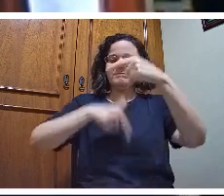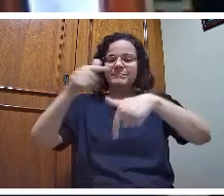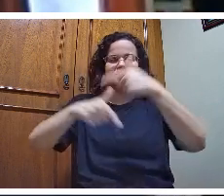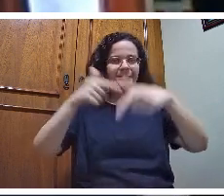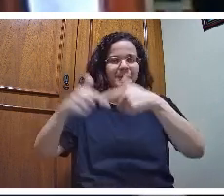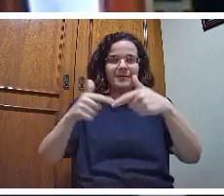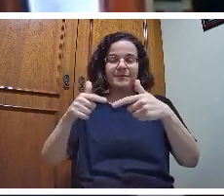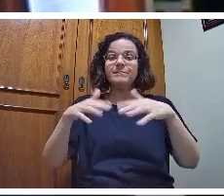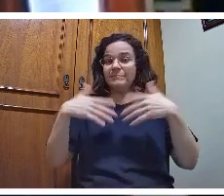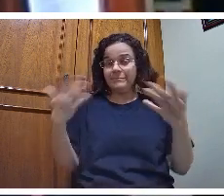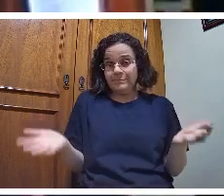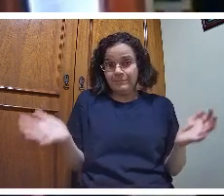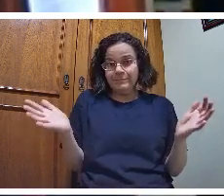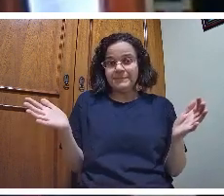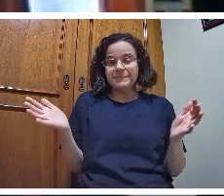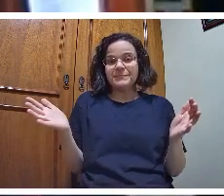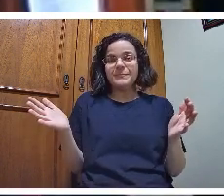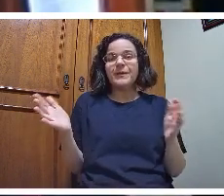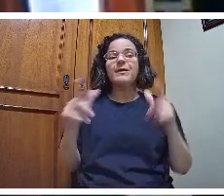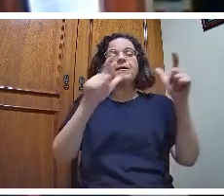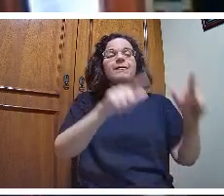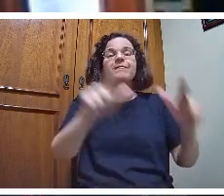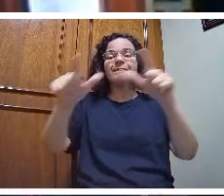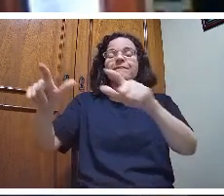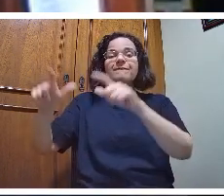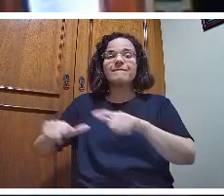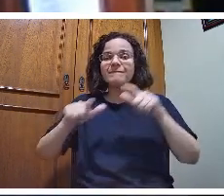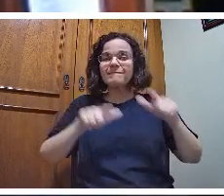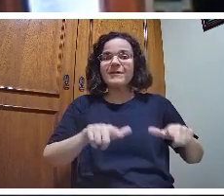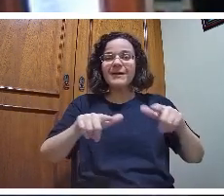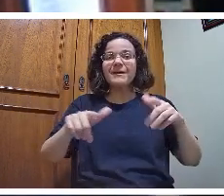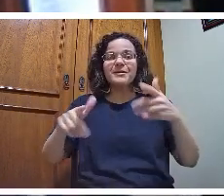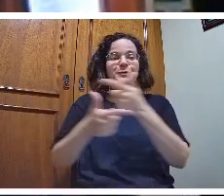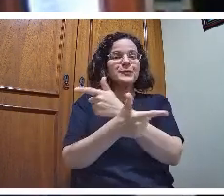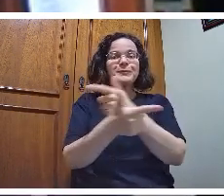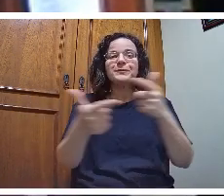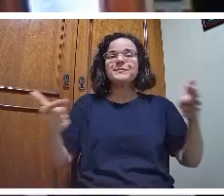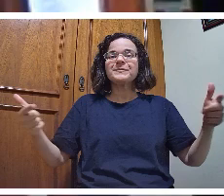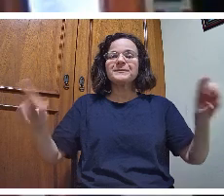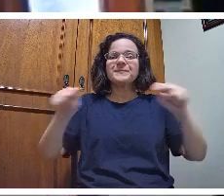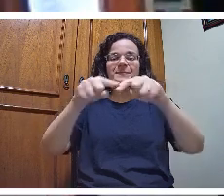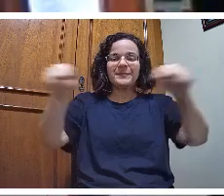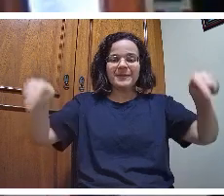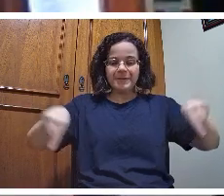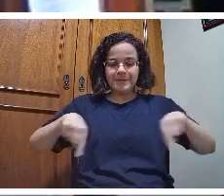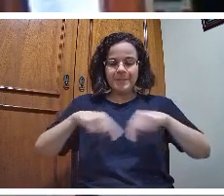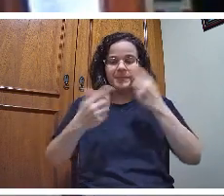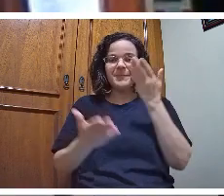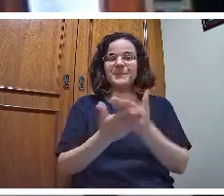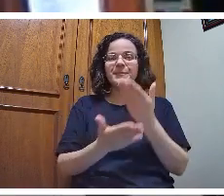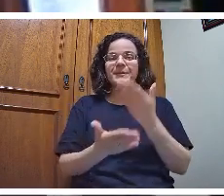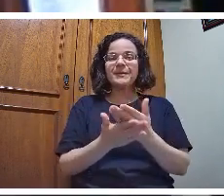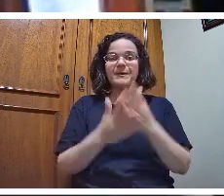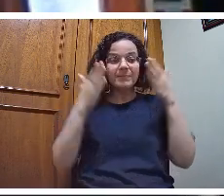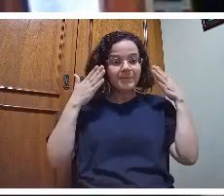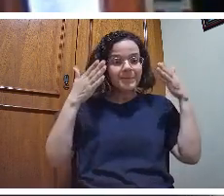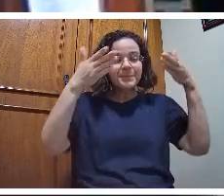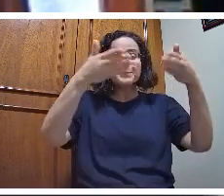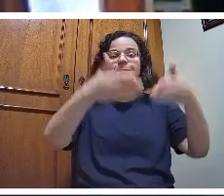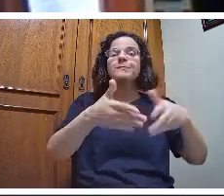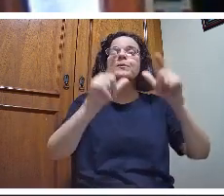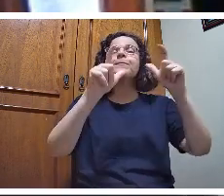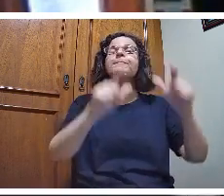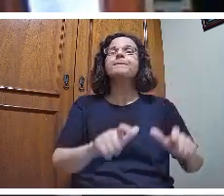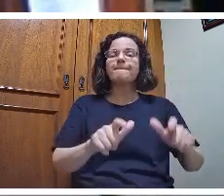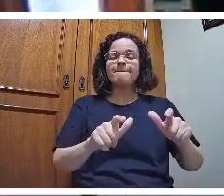de aula já não existe mais enquanto específico lugar de estudo em que o aluno vai para